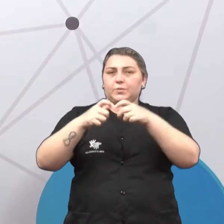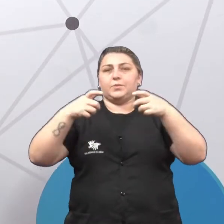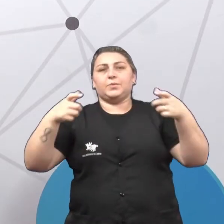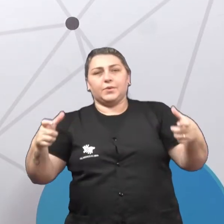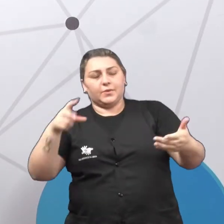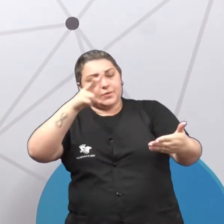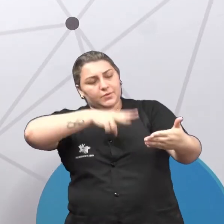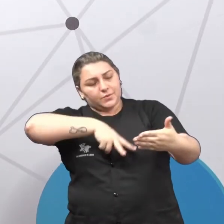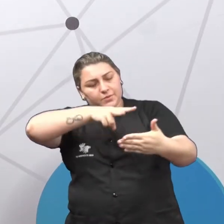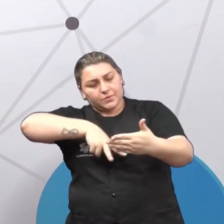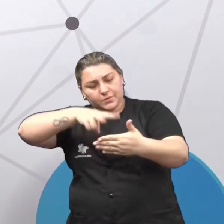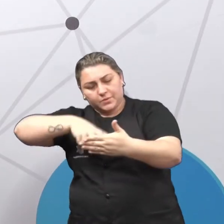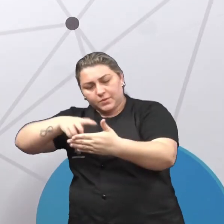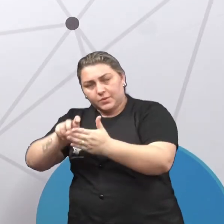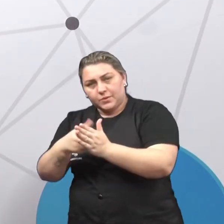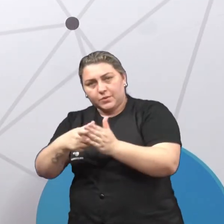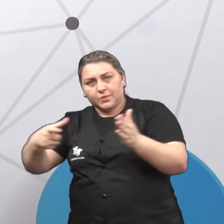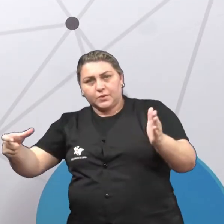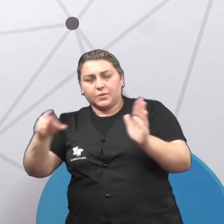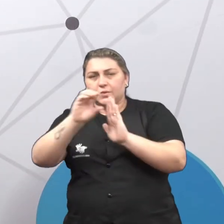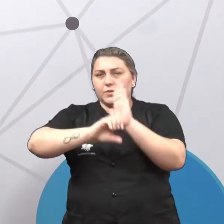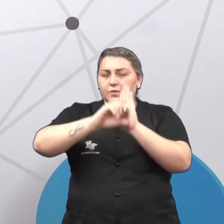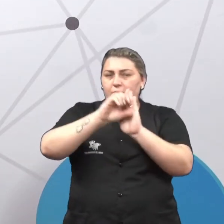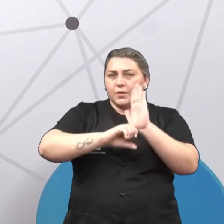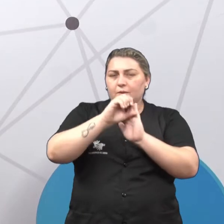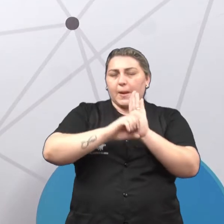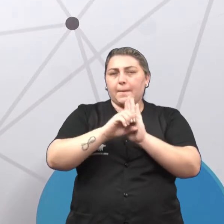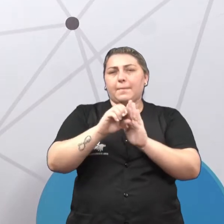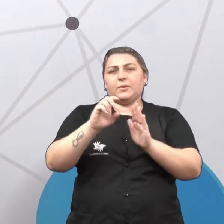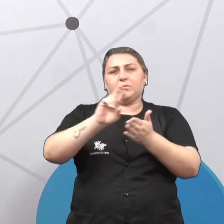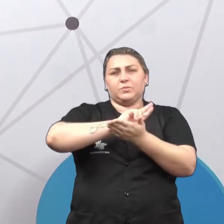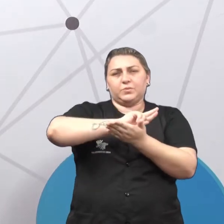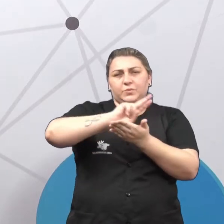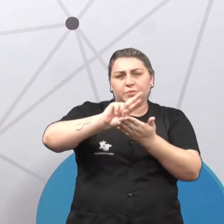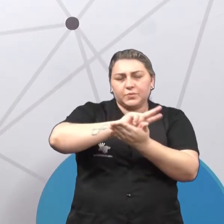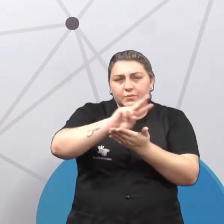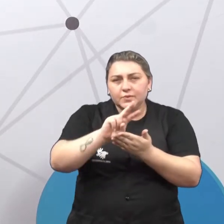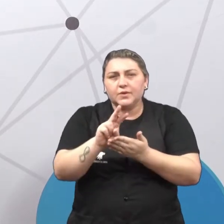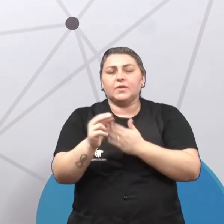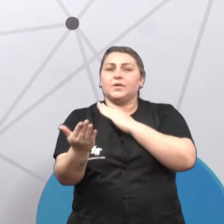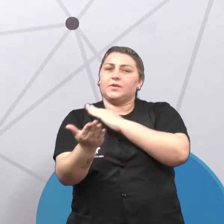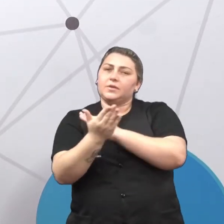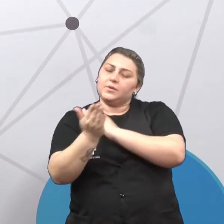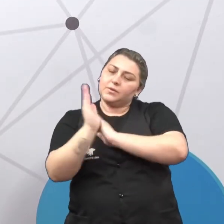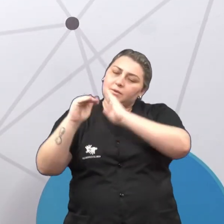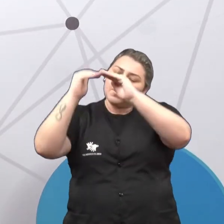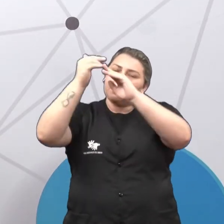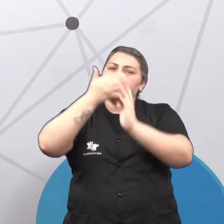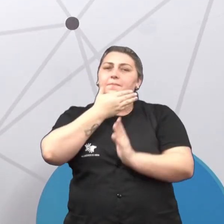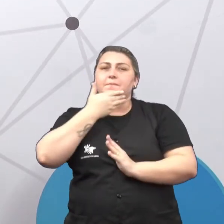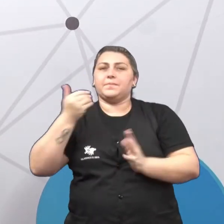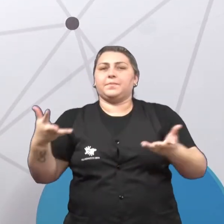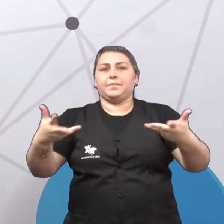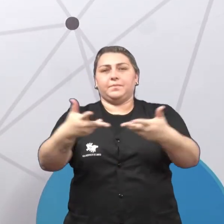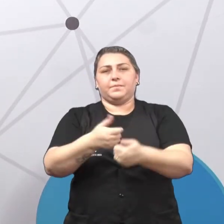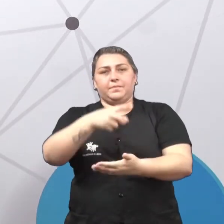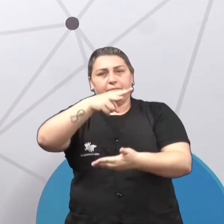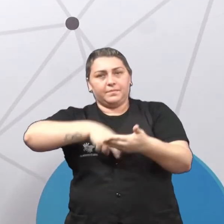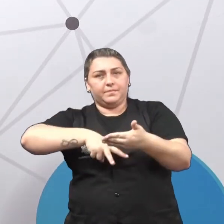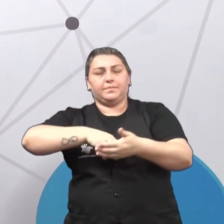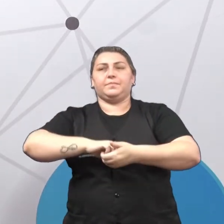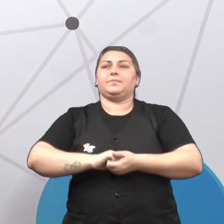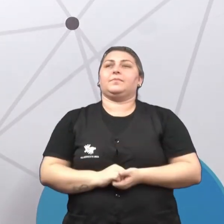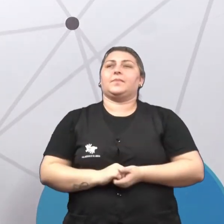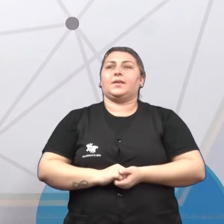né? Lendo textos mais extensos, com conteúdos aí um pouquinho mais diversos, que vai nos auxiliar aí a desenvolver melhor essa habilidade da leitura.